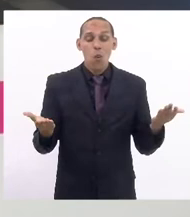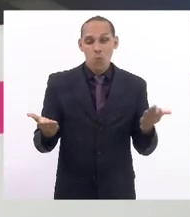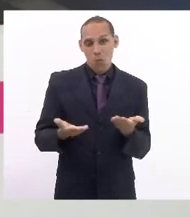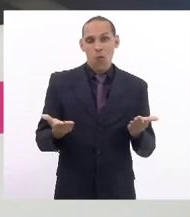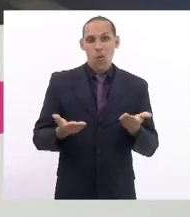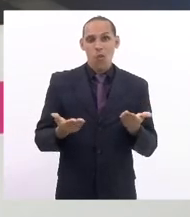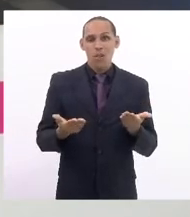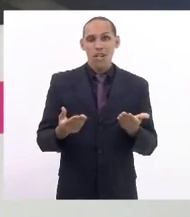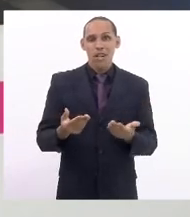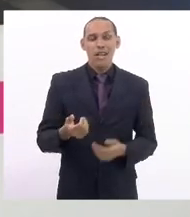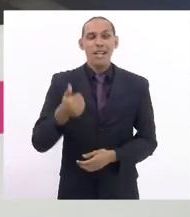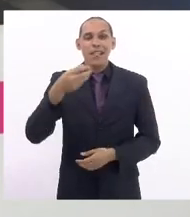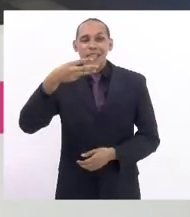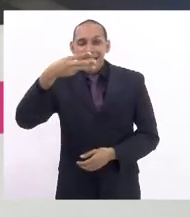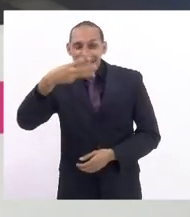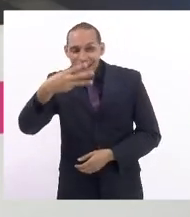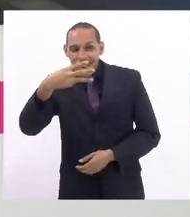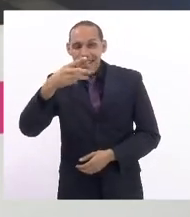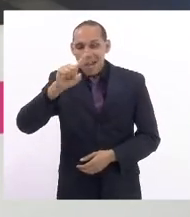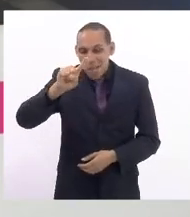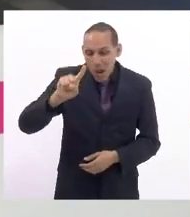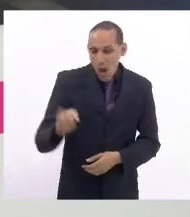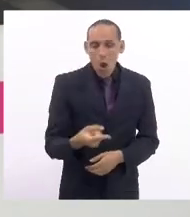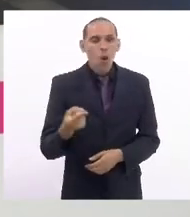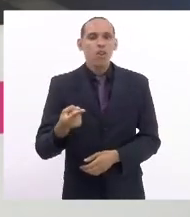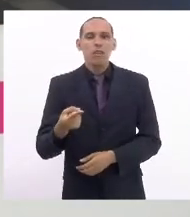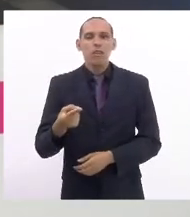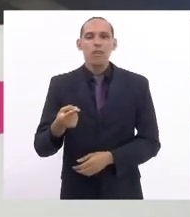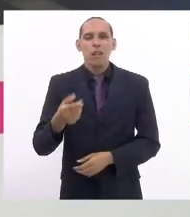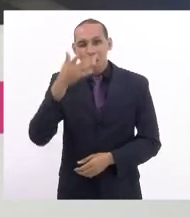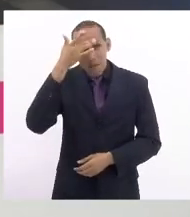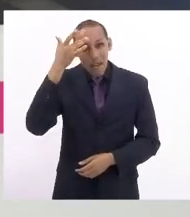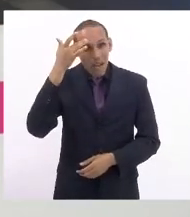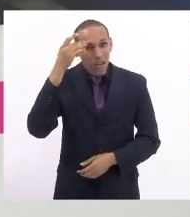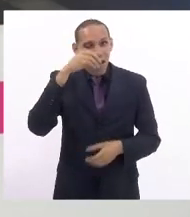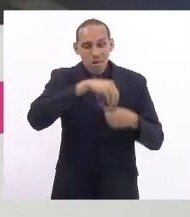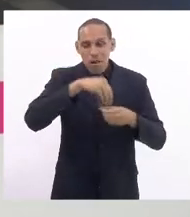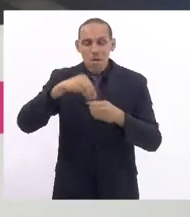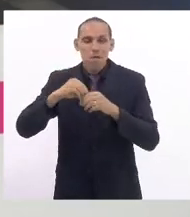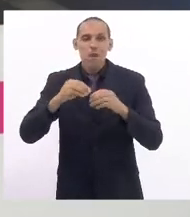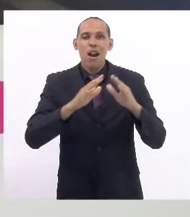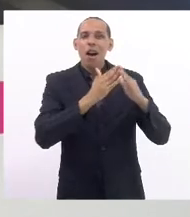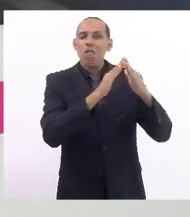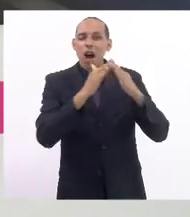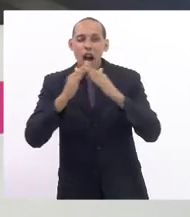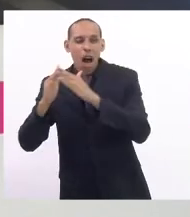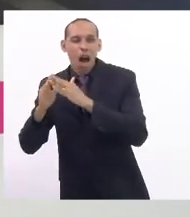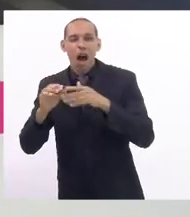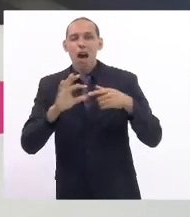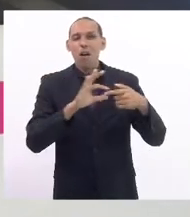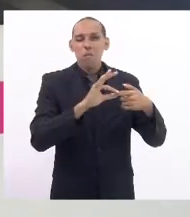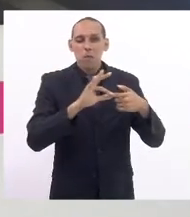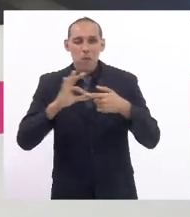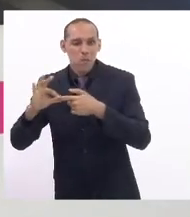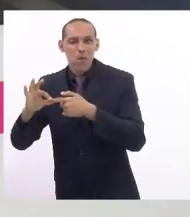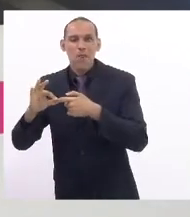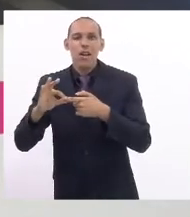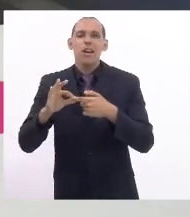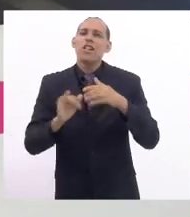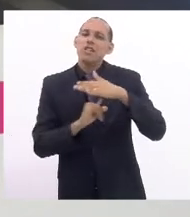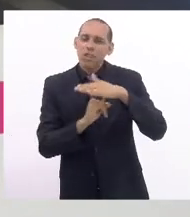mais de 13 milhões de pessoas vivem em favelas e periferias segundo pesquisa realizada pelo Instituto Locomotiva